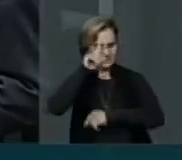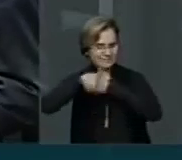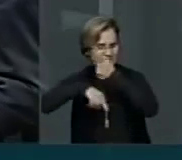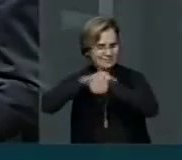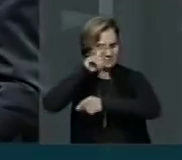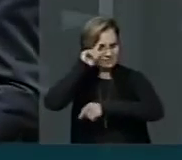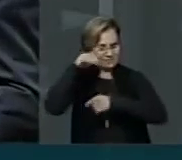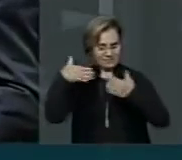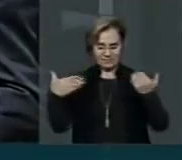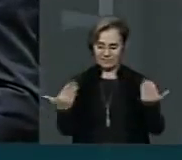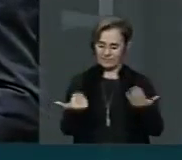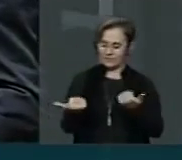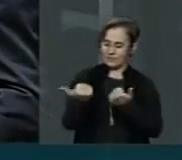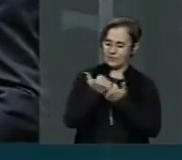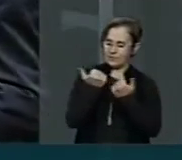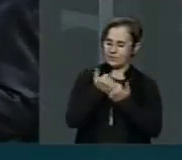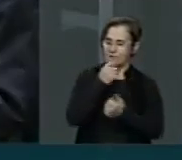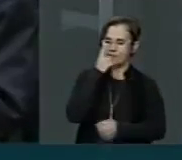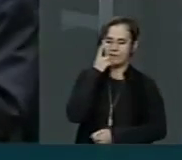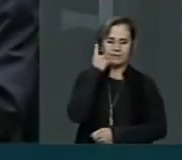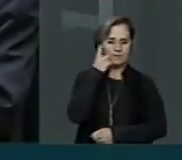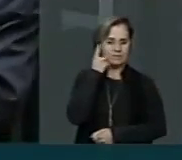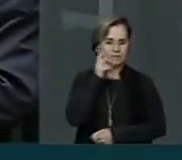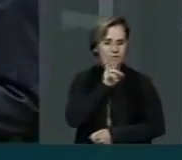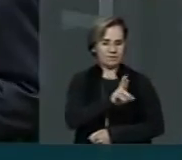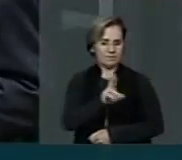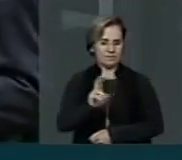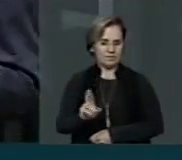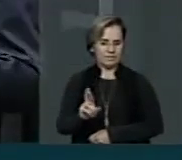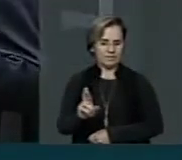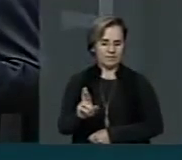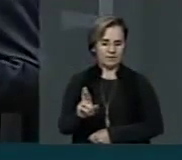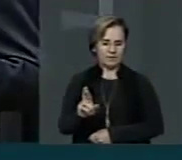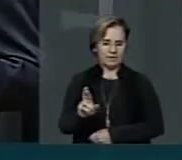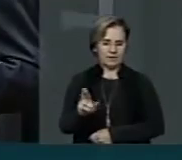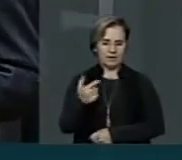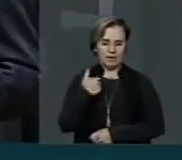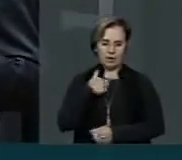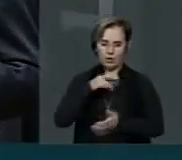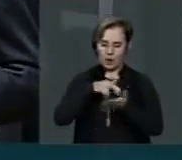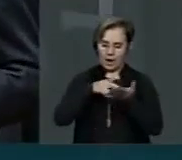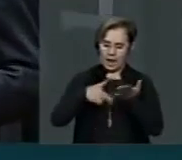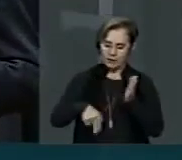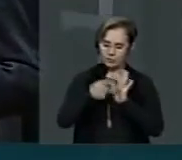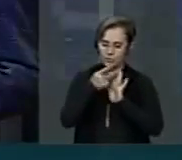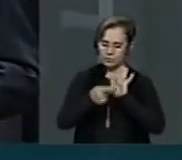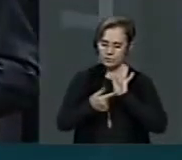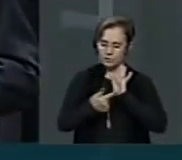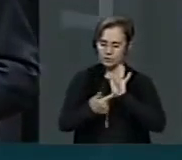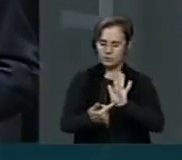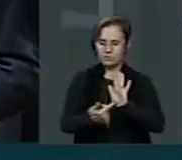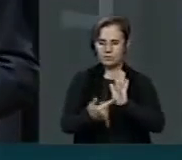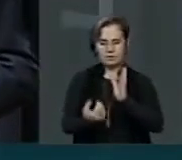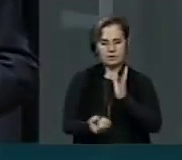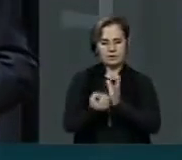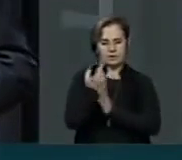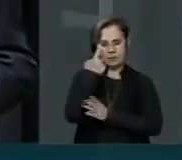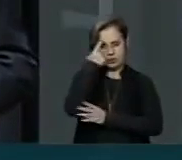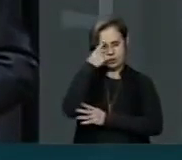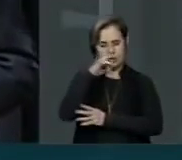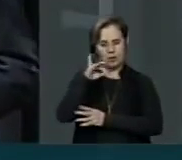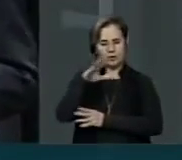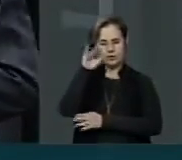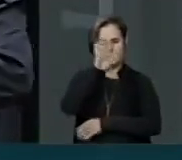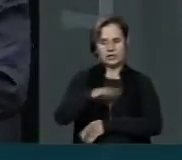em nome do deputado Rodrigo Hollenberg, que foi autor do projeto, eu que fui o relator do projeto que deu origem ao dia nacional do